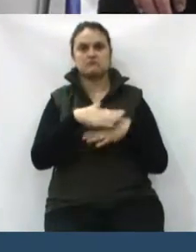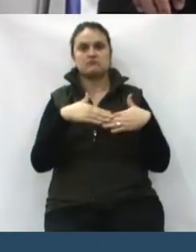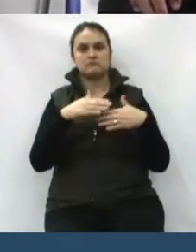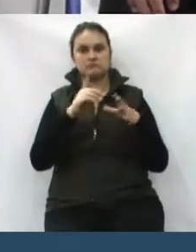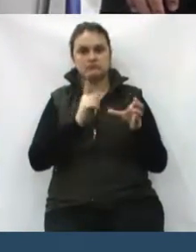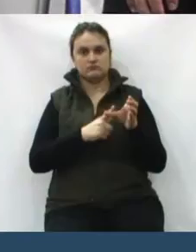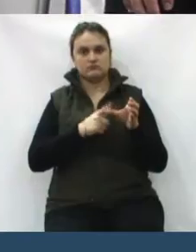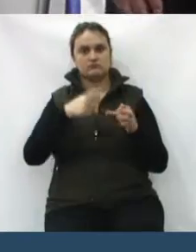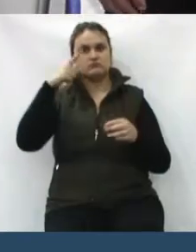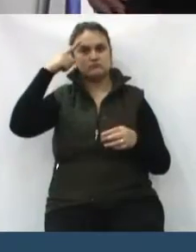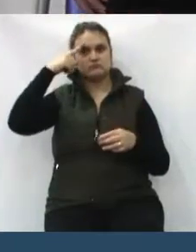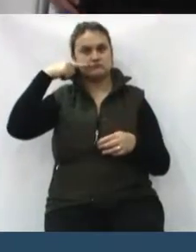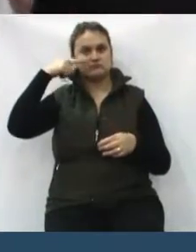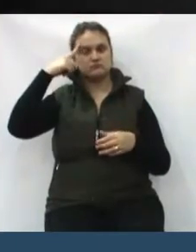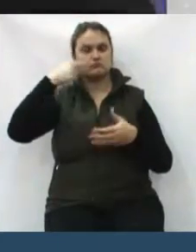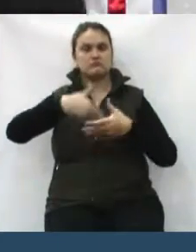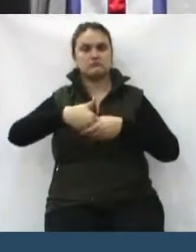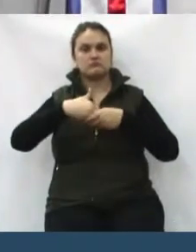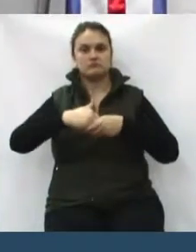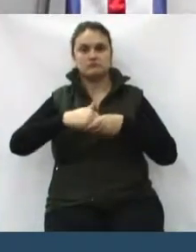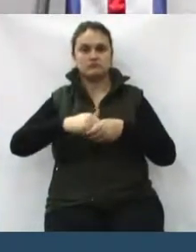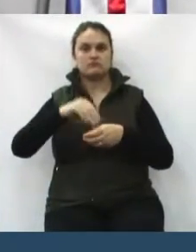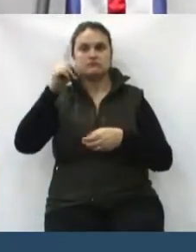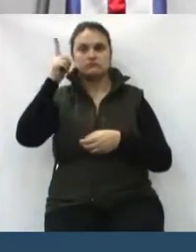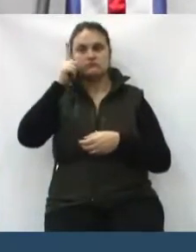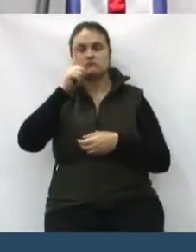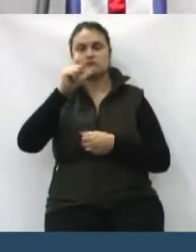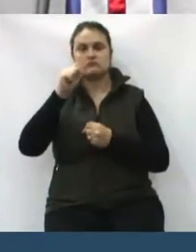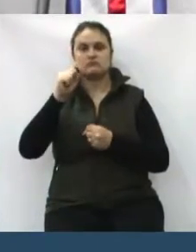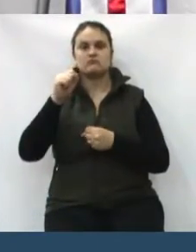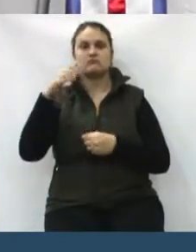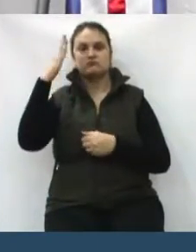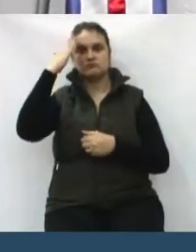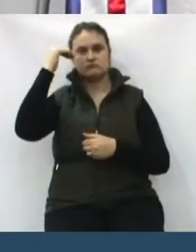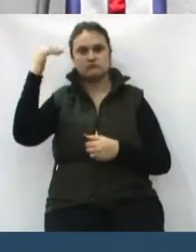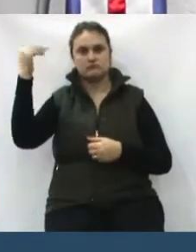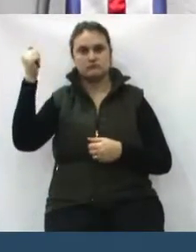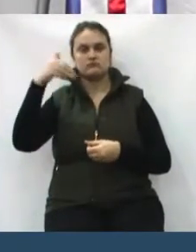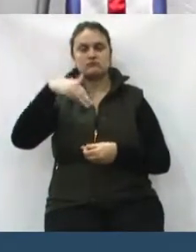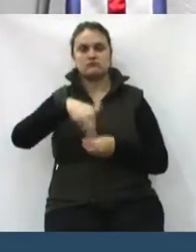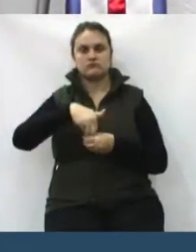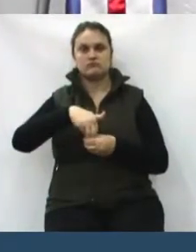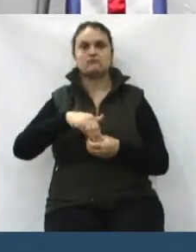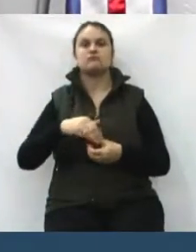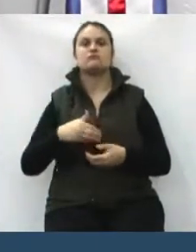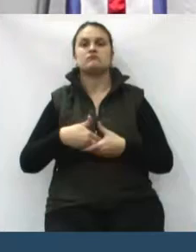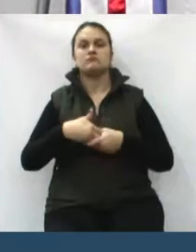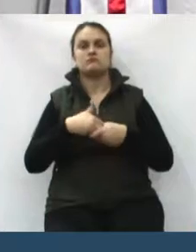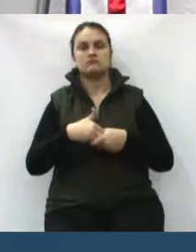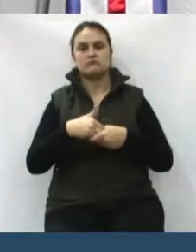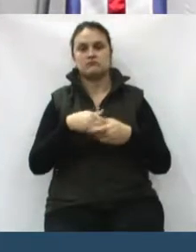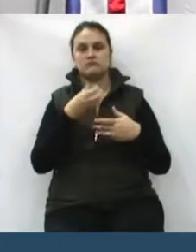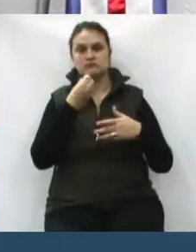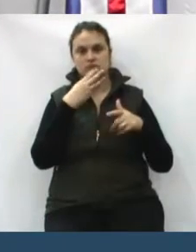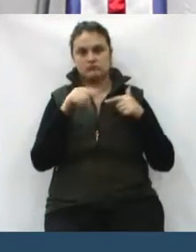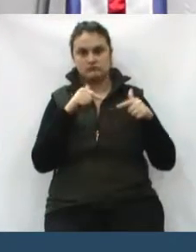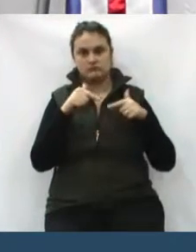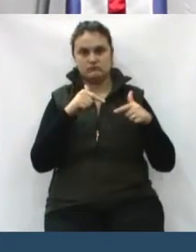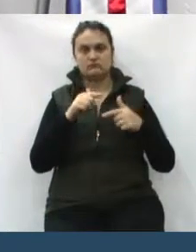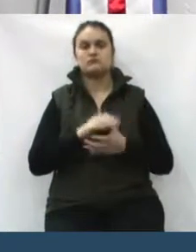cidade de Malé, parabéns aí pelo seu sucesso lá naquelas eleições, e um bom trabalho